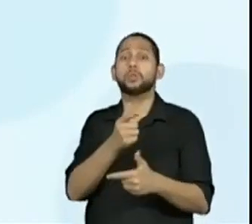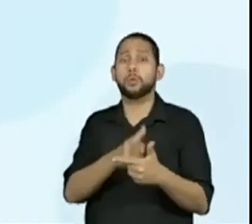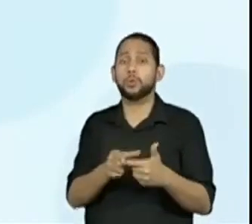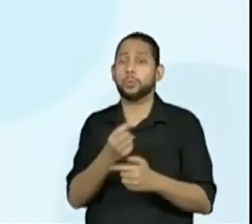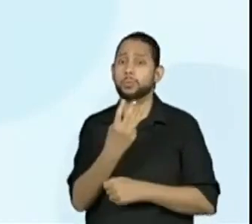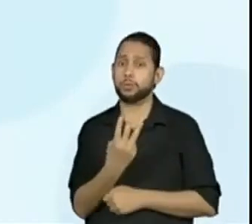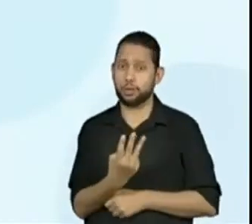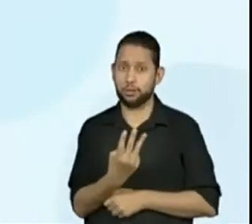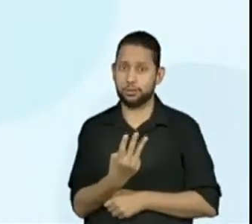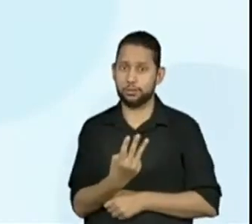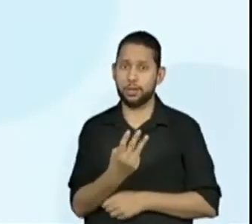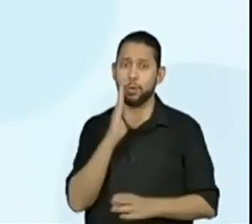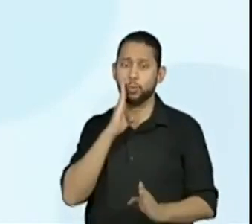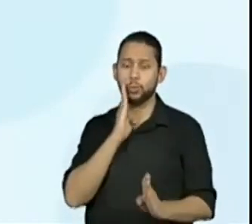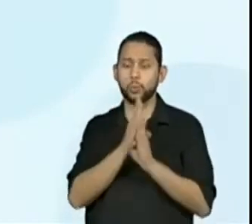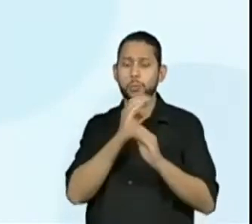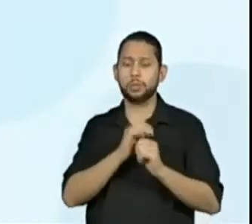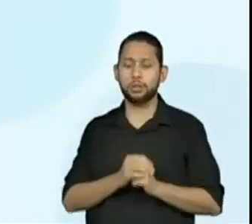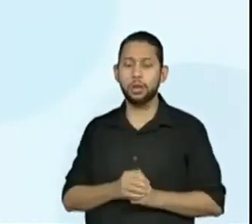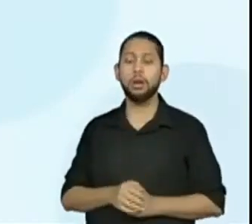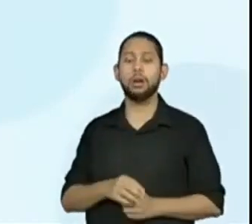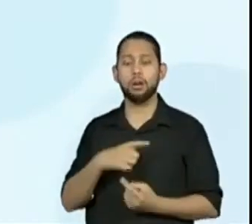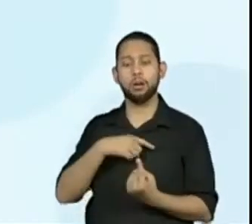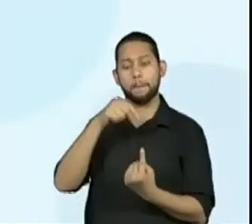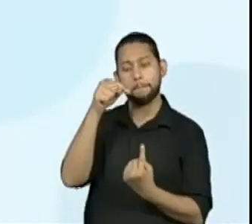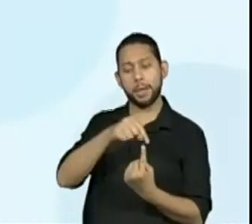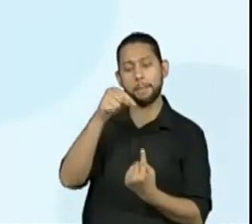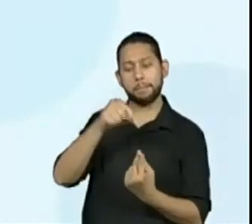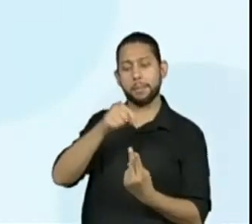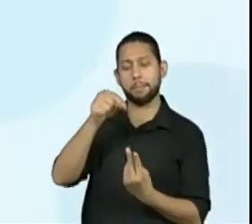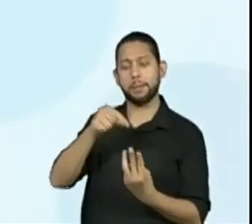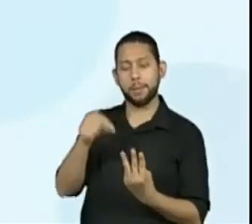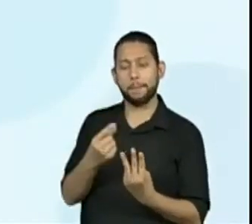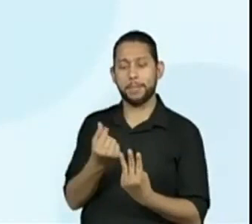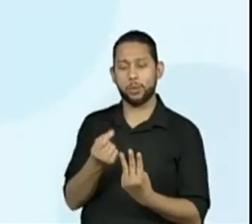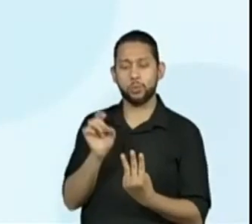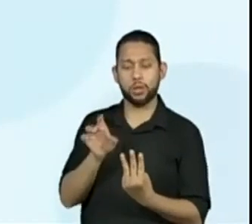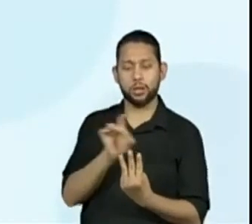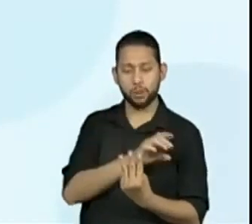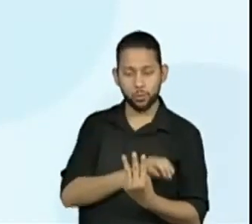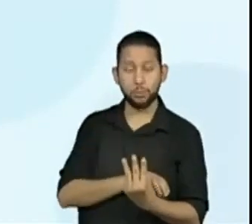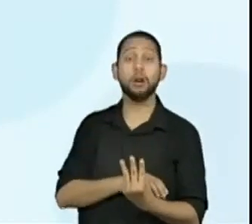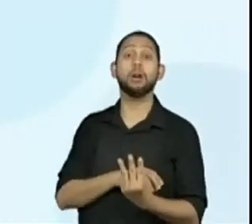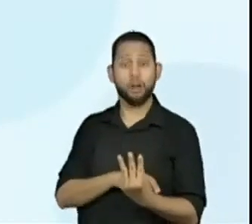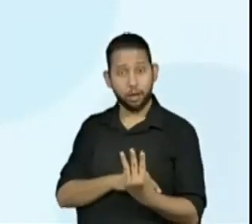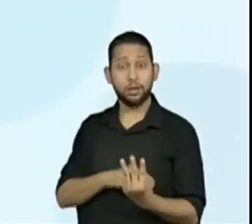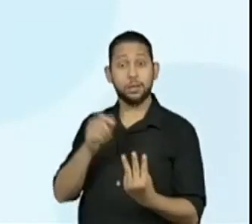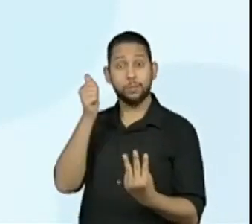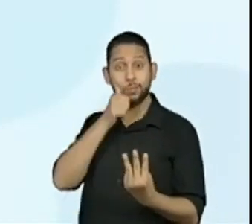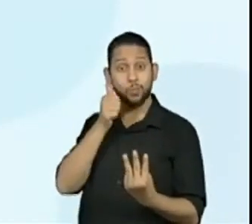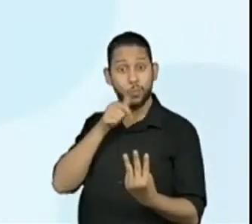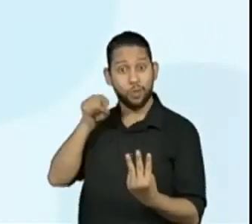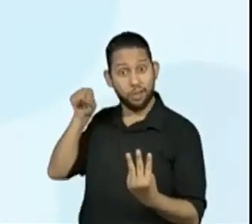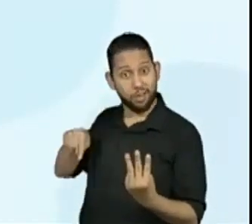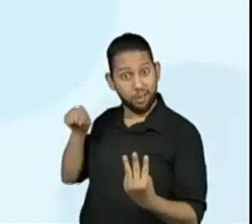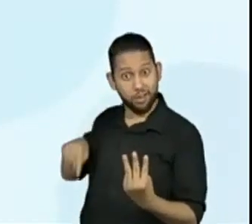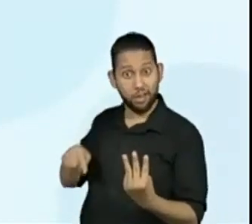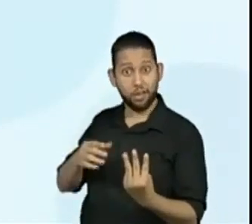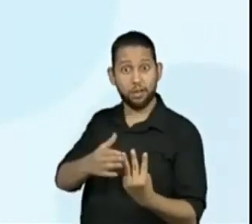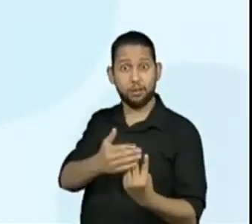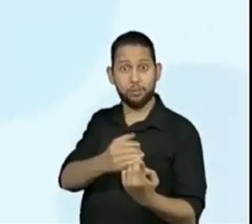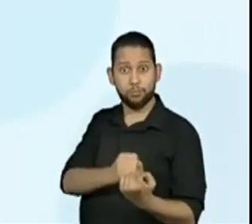3. Descobrimos o valor de cada uma das partes e aí é fácil fazer essa partilha, né?